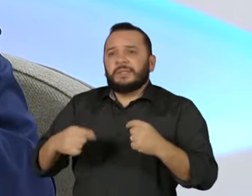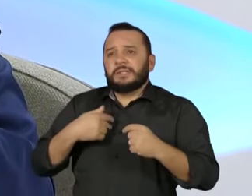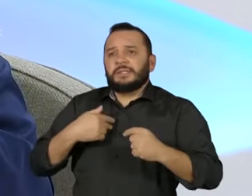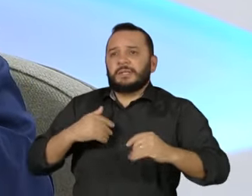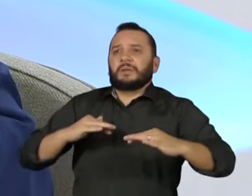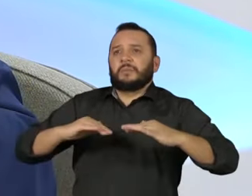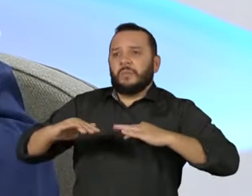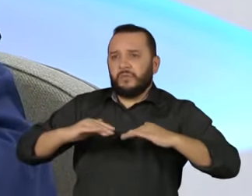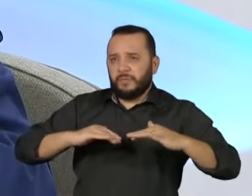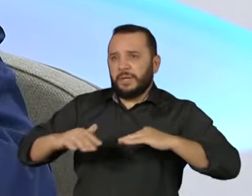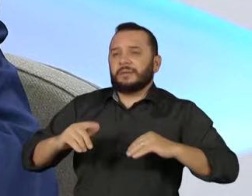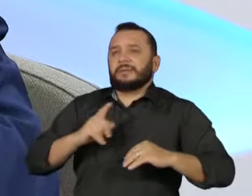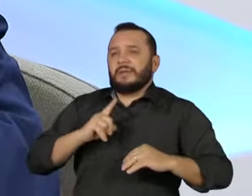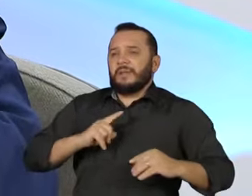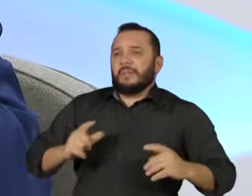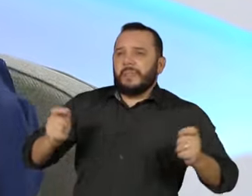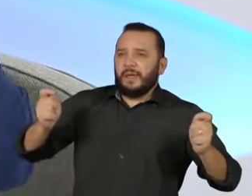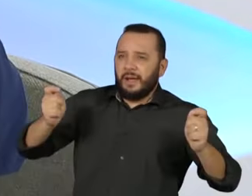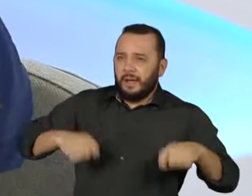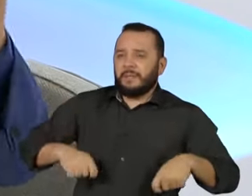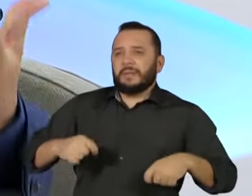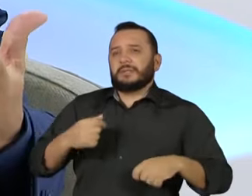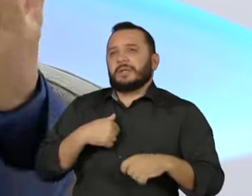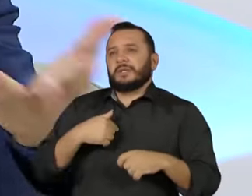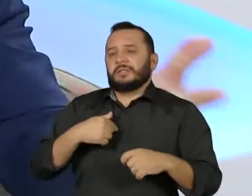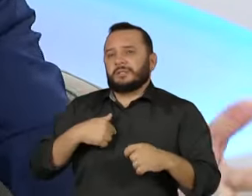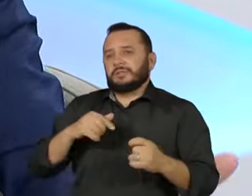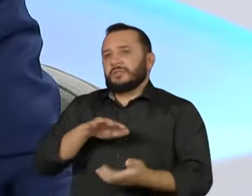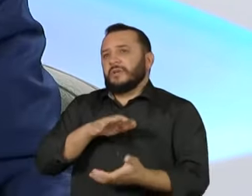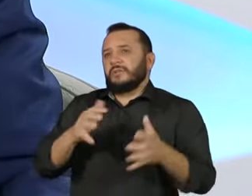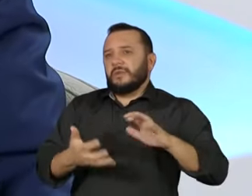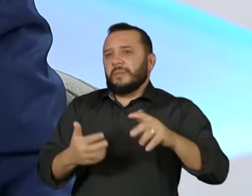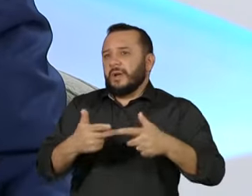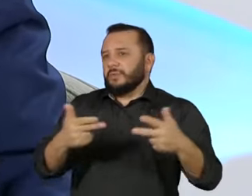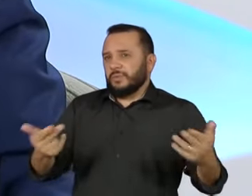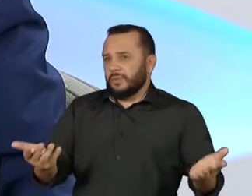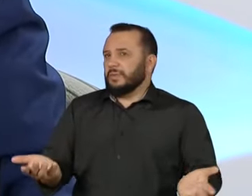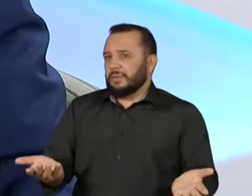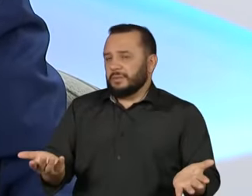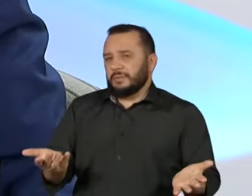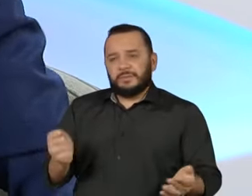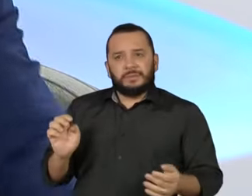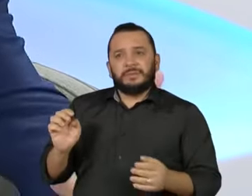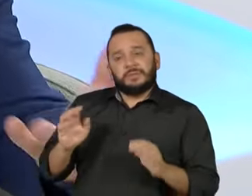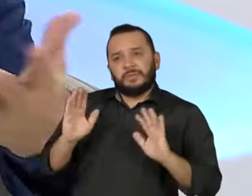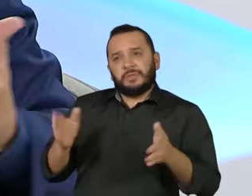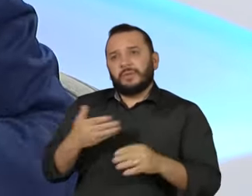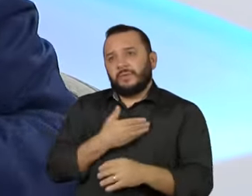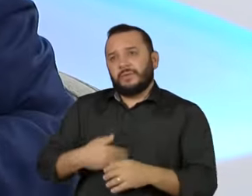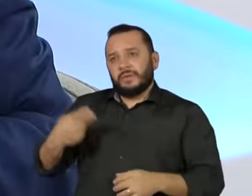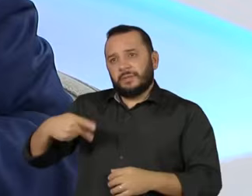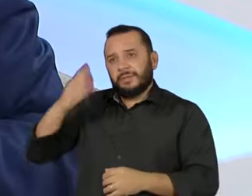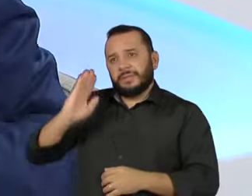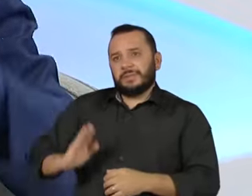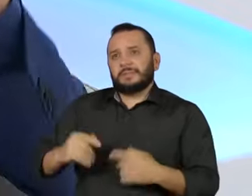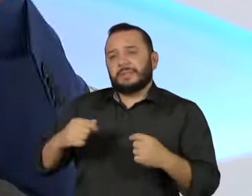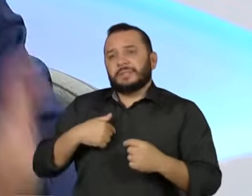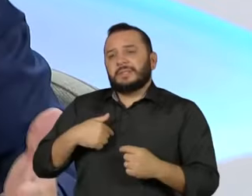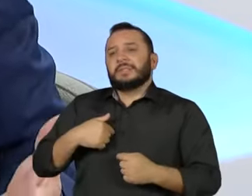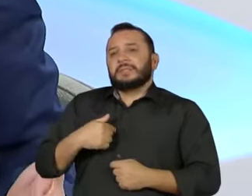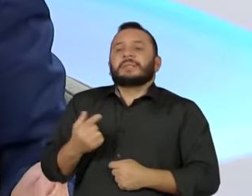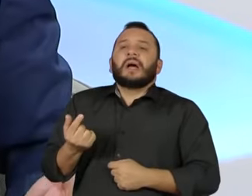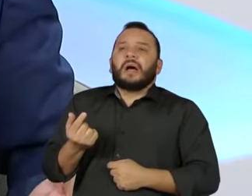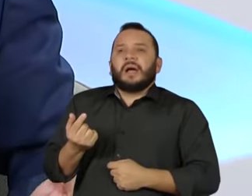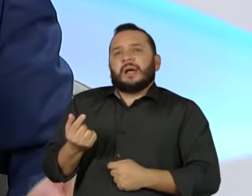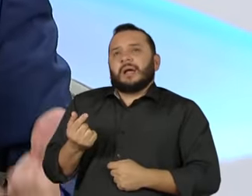a capacidade de reformar as coisas que precisam ser reformadas no Estado brasileiro. Nós precisamos trazer o capital privado com